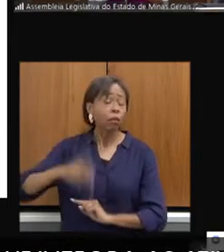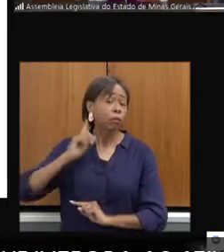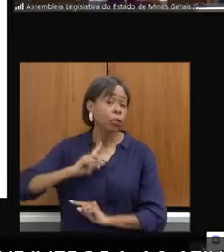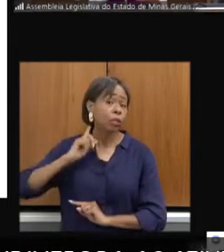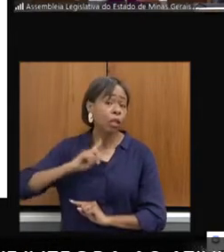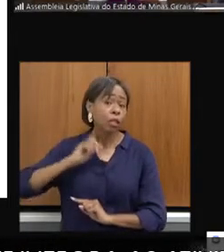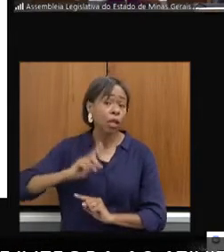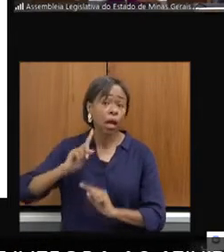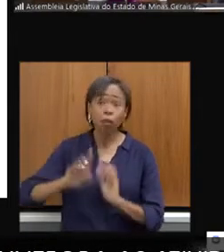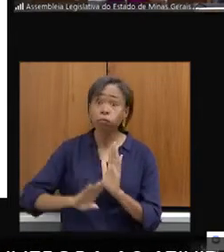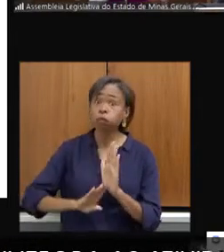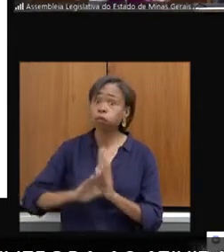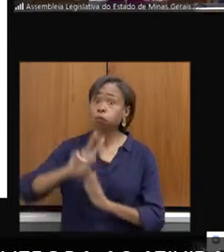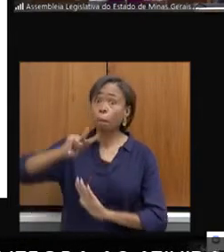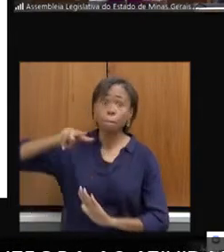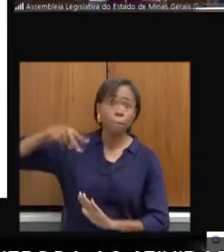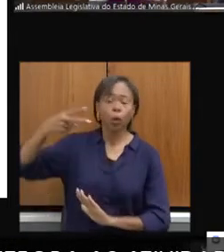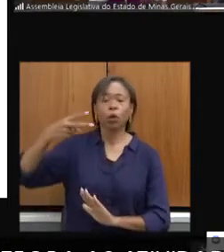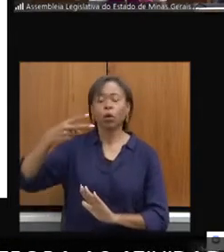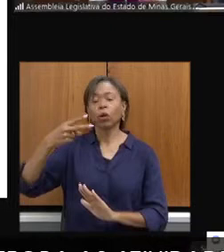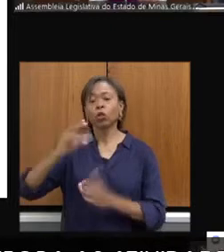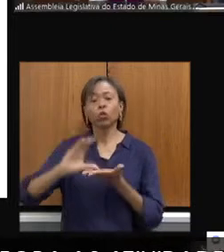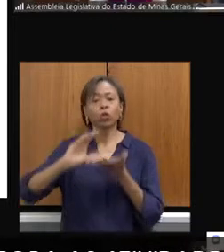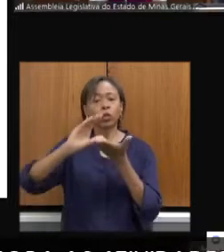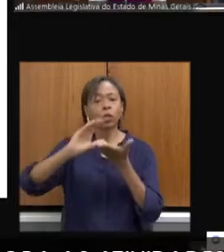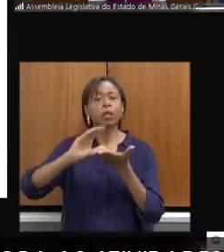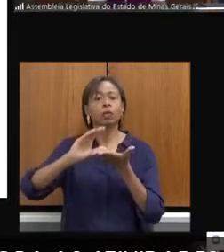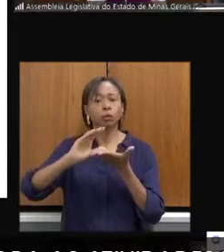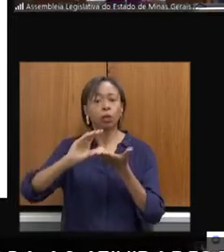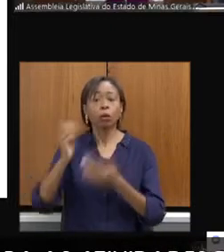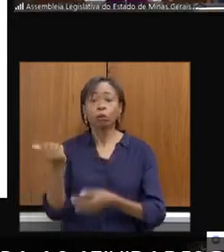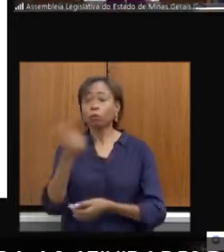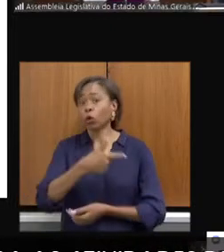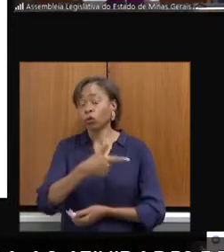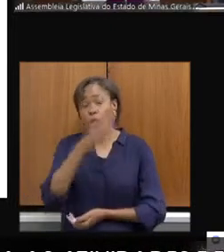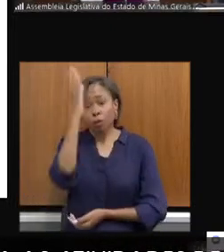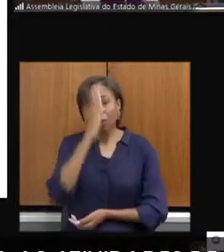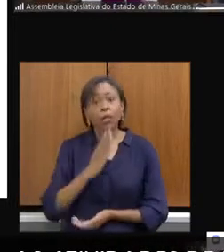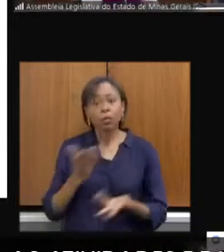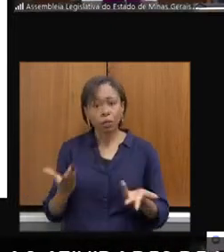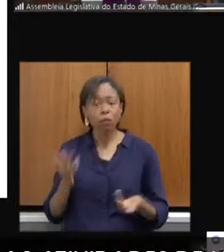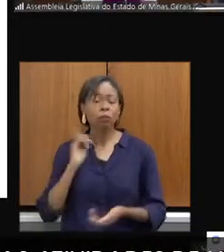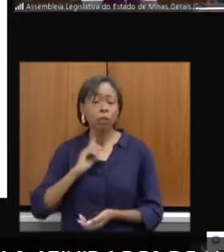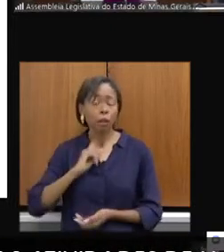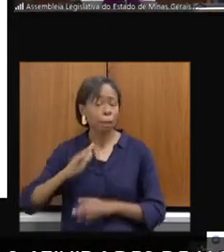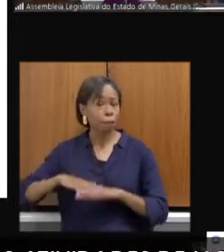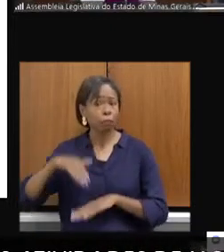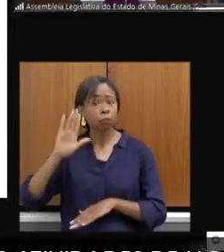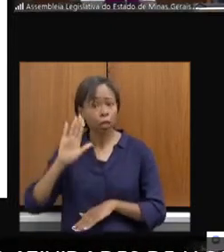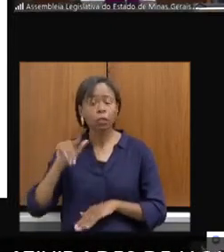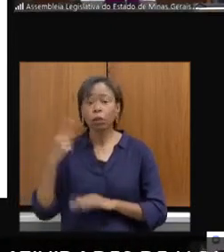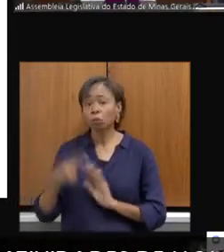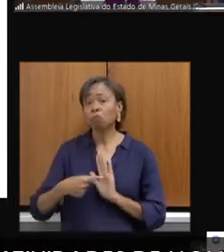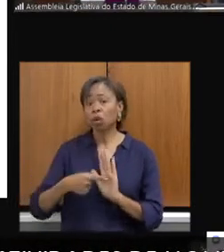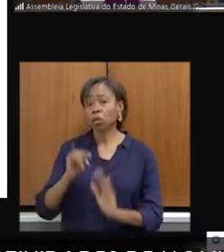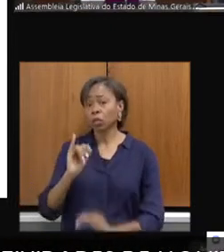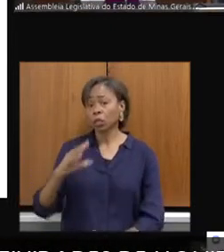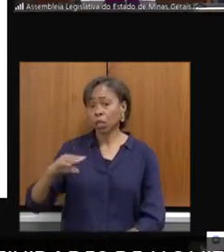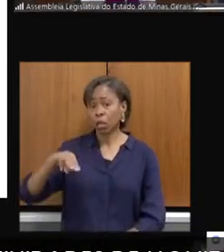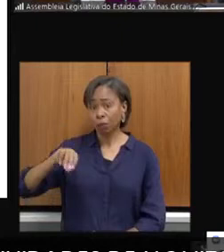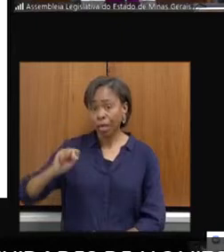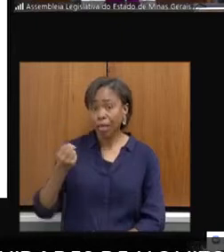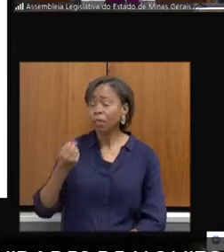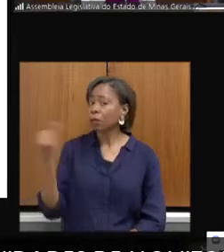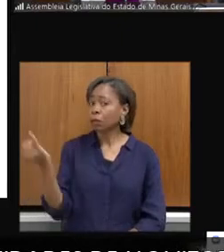número de conselhos criados, inclusive no Brasil. Então, é uma expressão, demonstra aí o papel do ICMS esportivo no fomento à